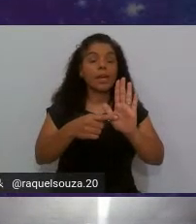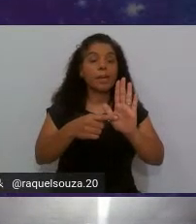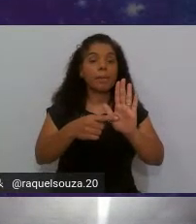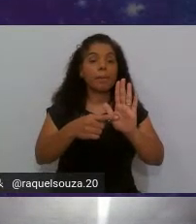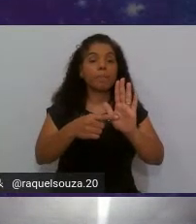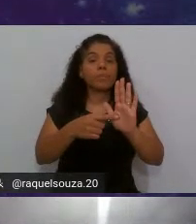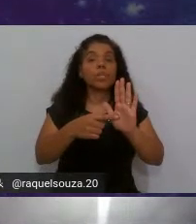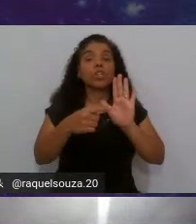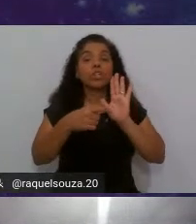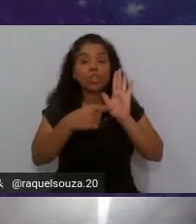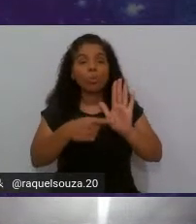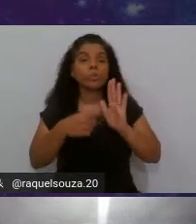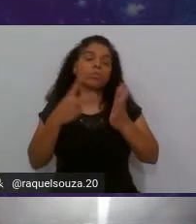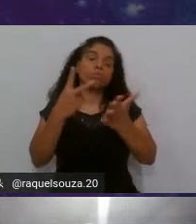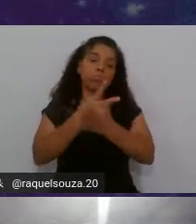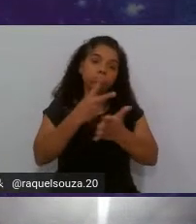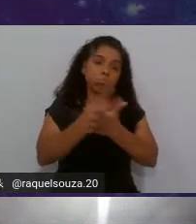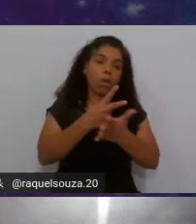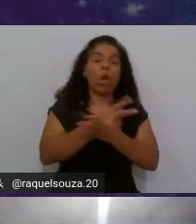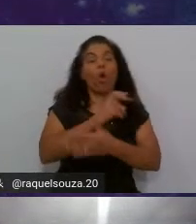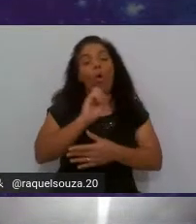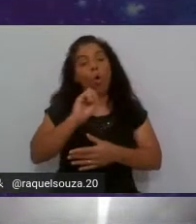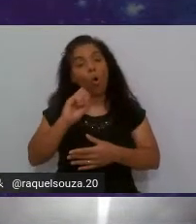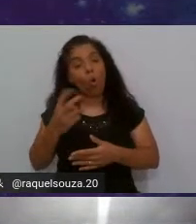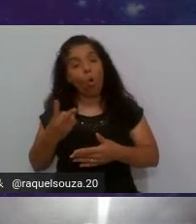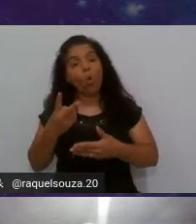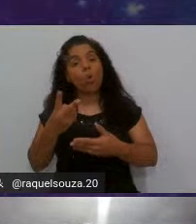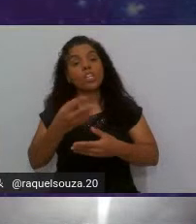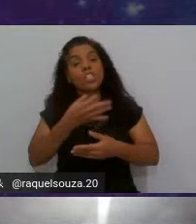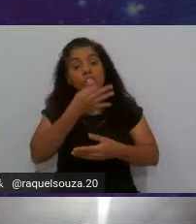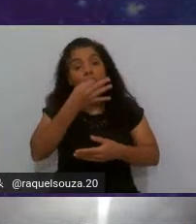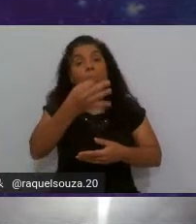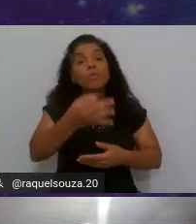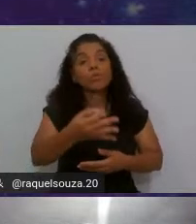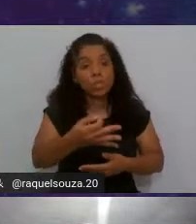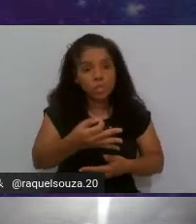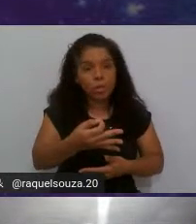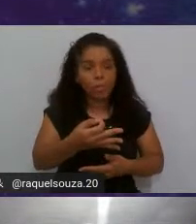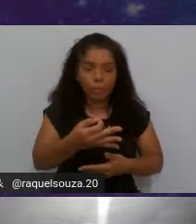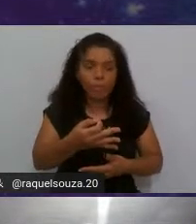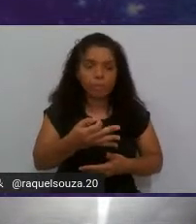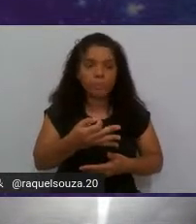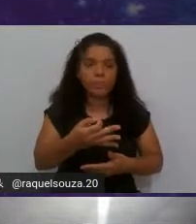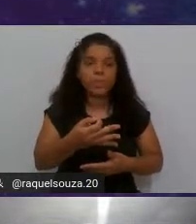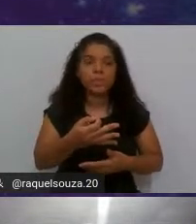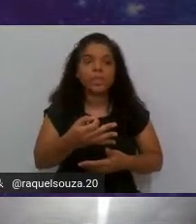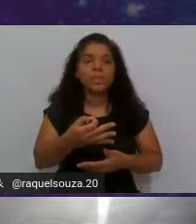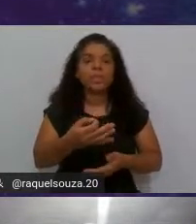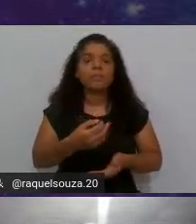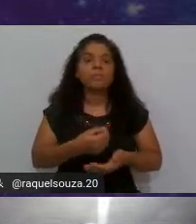um erro ou te dando uma sugestão na